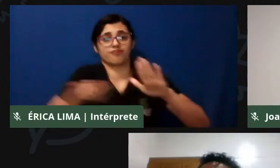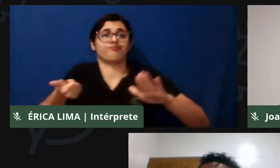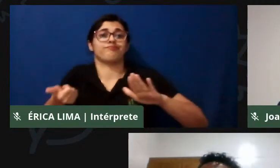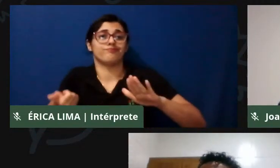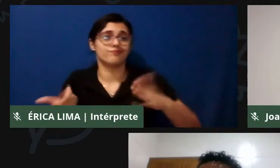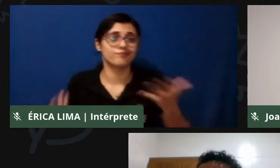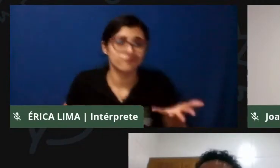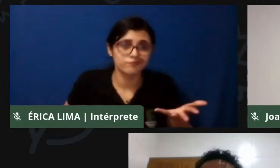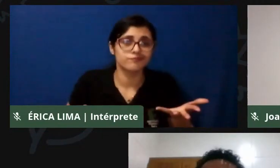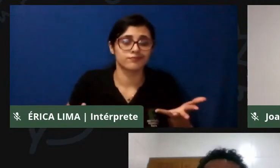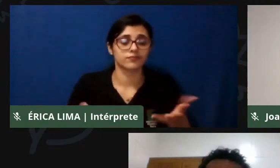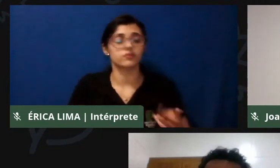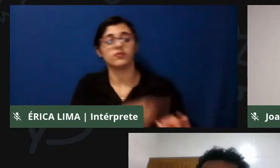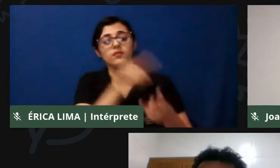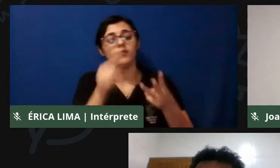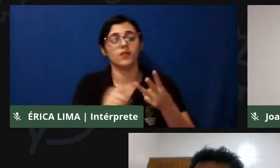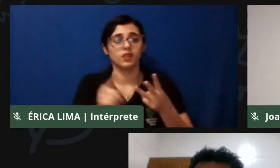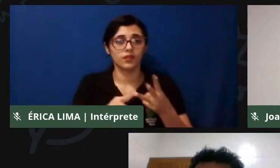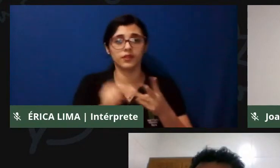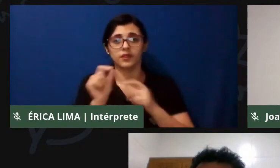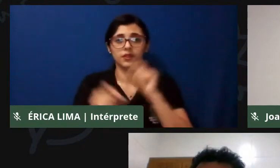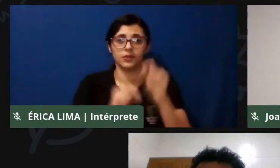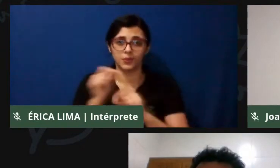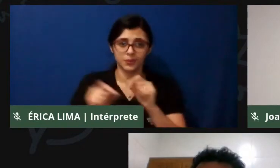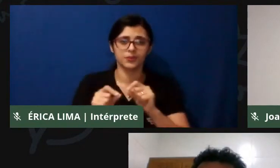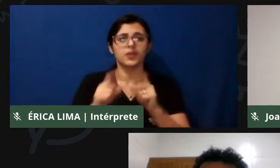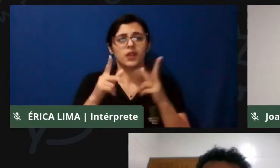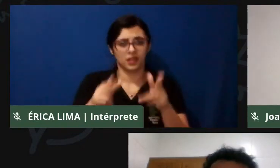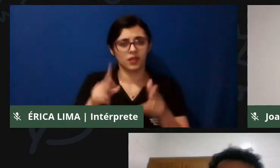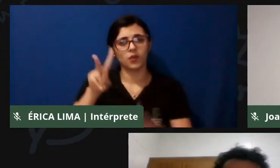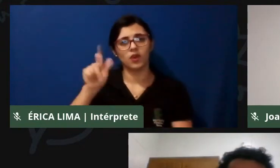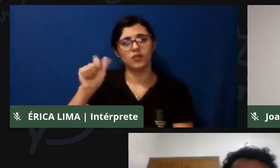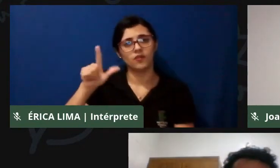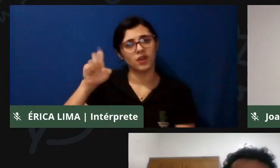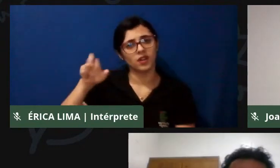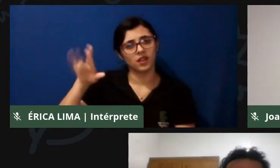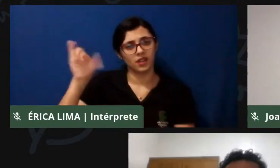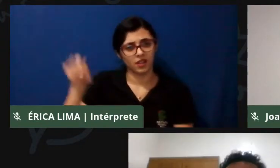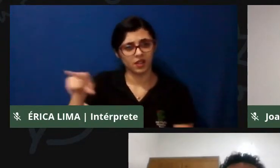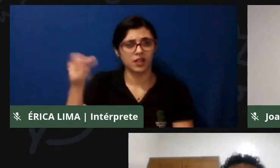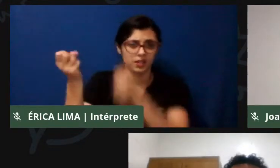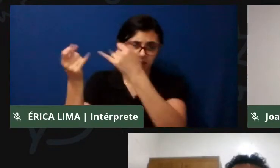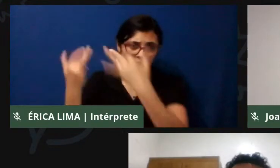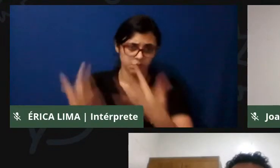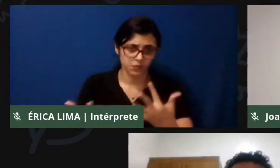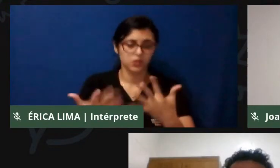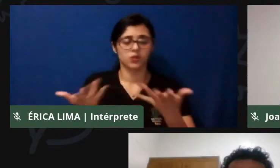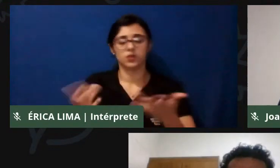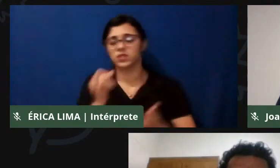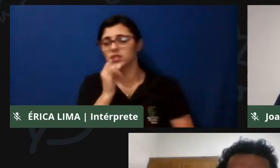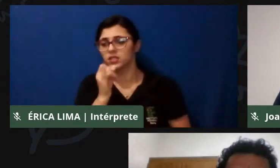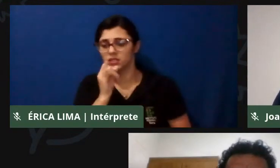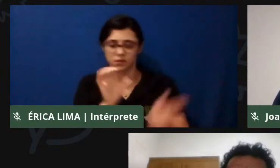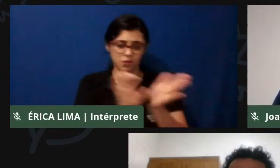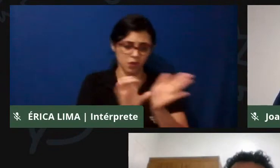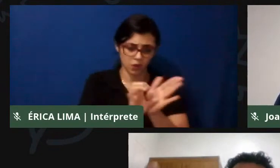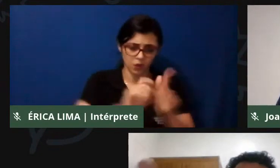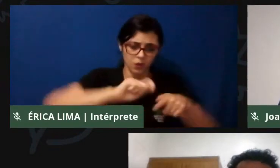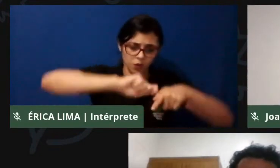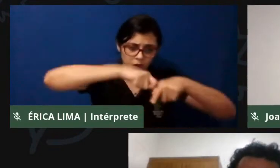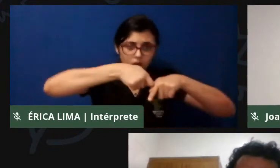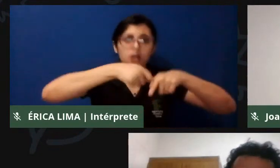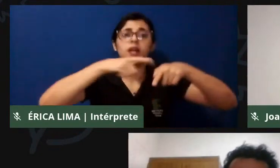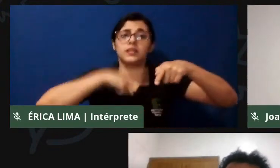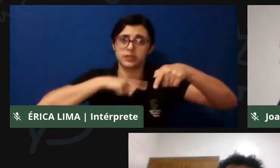apareceu para a gente é que uma coisa que Valéria estava aqui tocando aí, embora a grande parte das comunidades quilombolas estejam no curso do Rio,